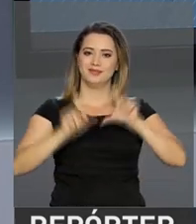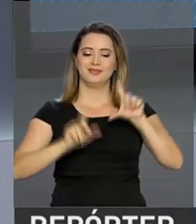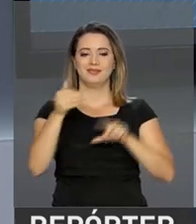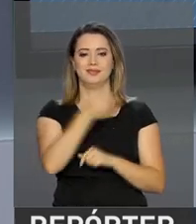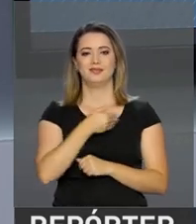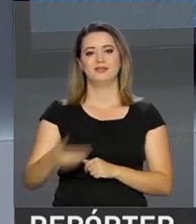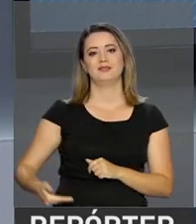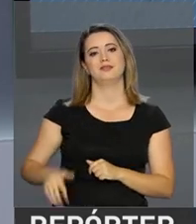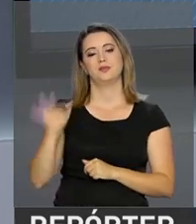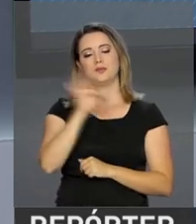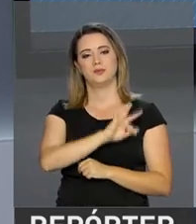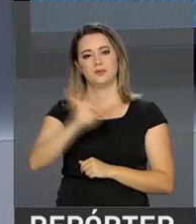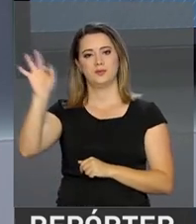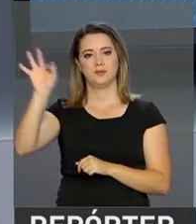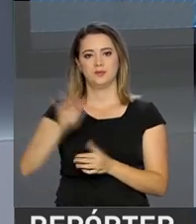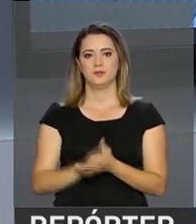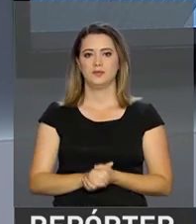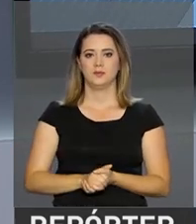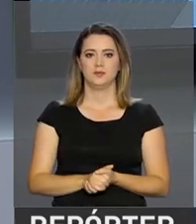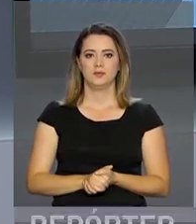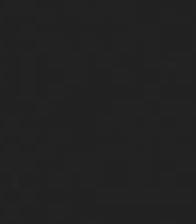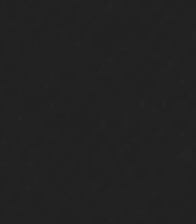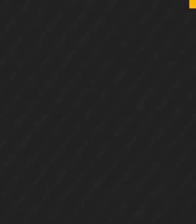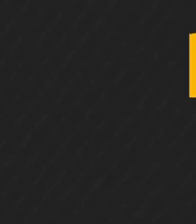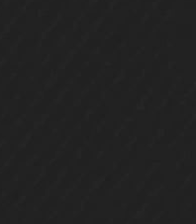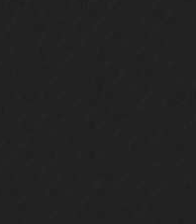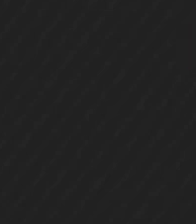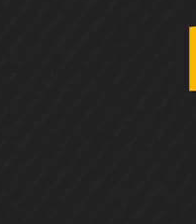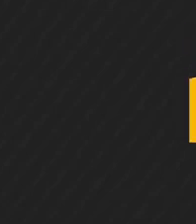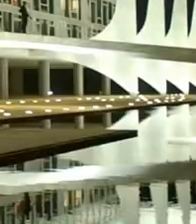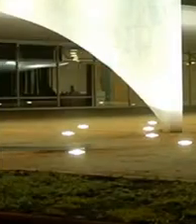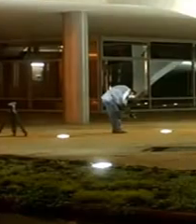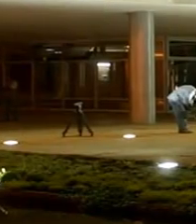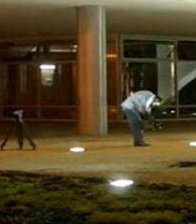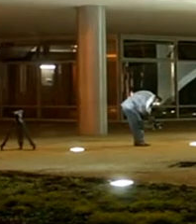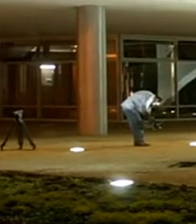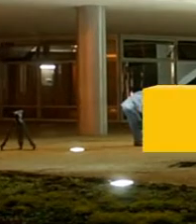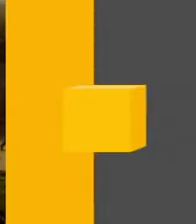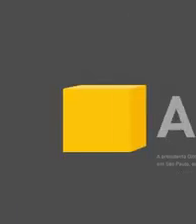NBR, a TV do Governo Federal. Música